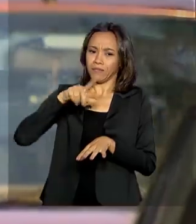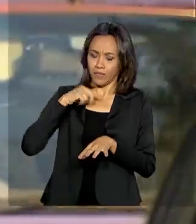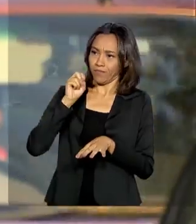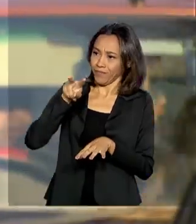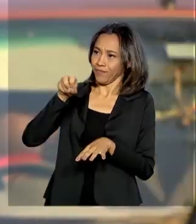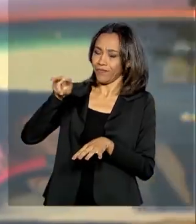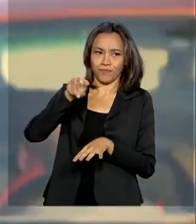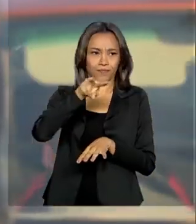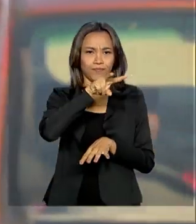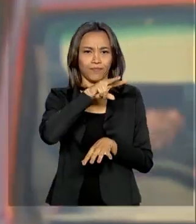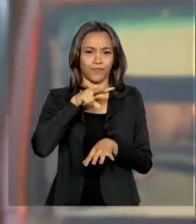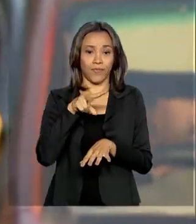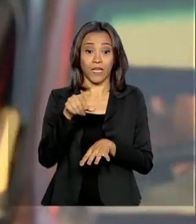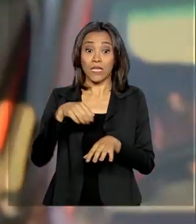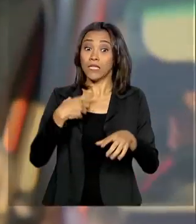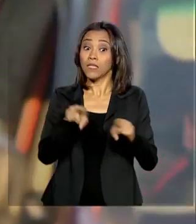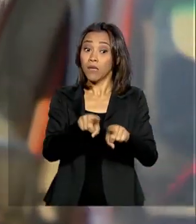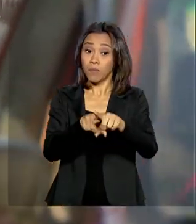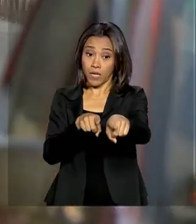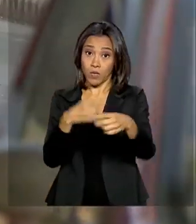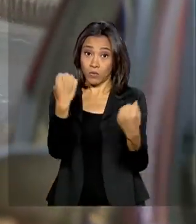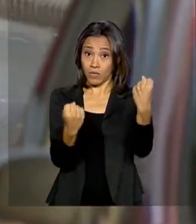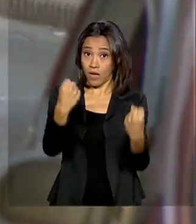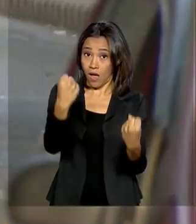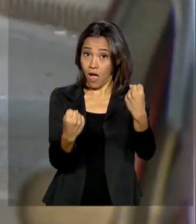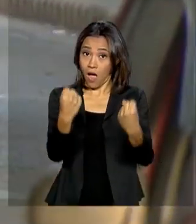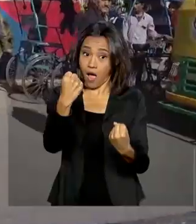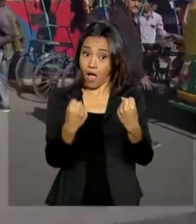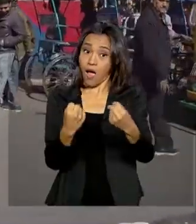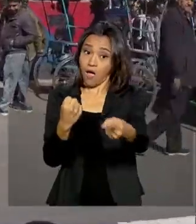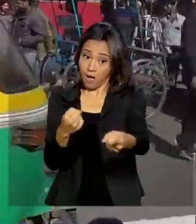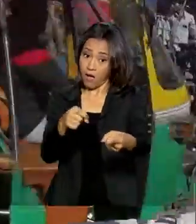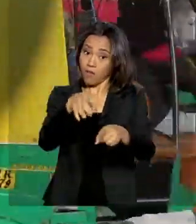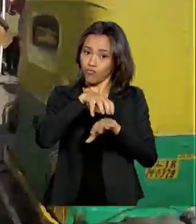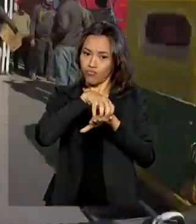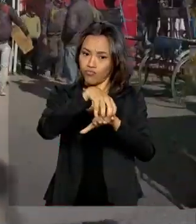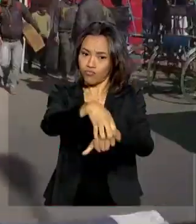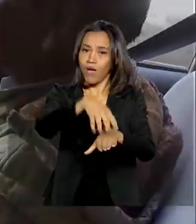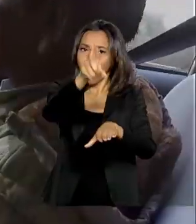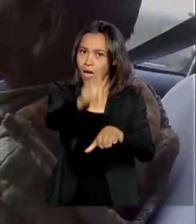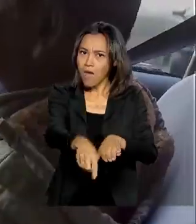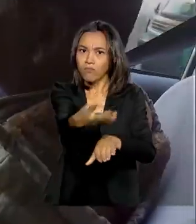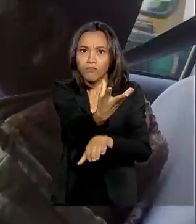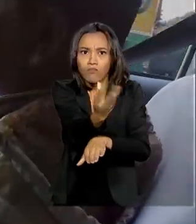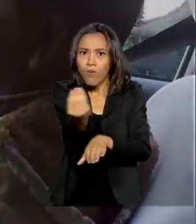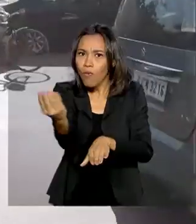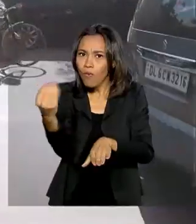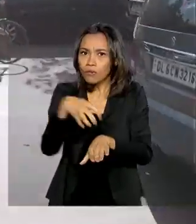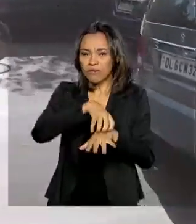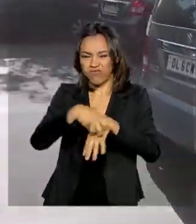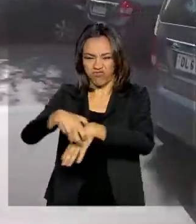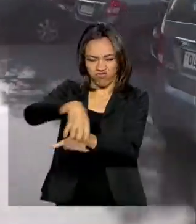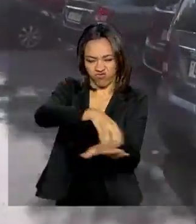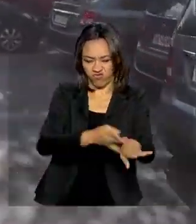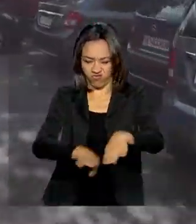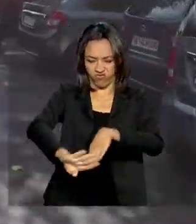Mais compacto que os carros, o tuk-tuk é o dono das ruas de trânsito caótico.